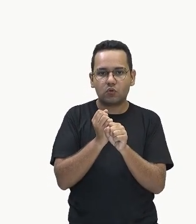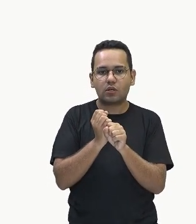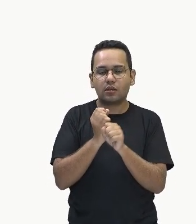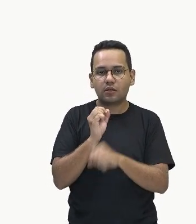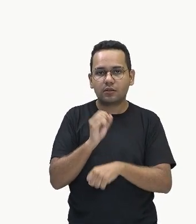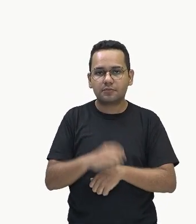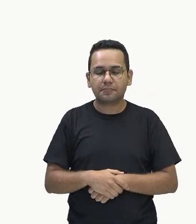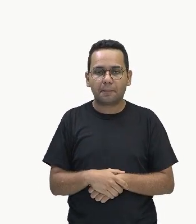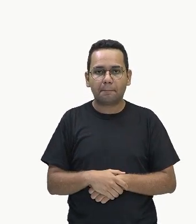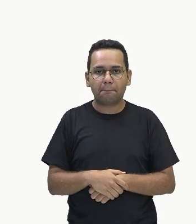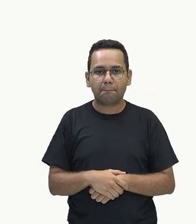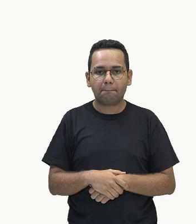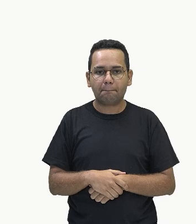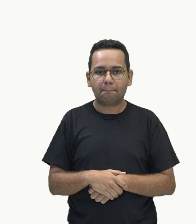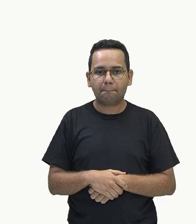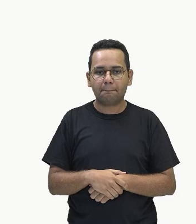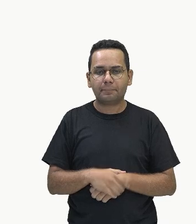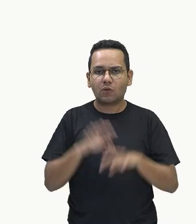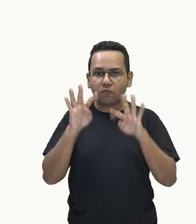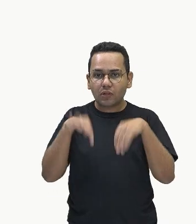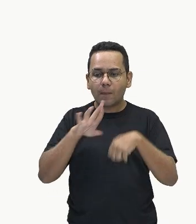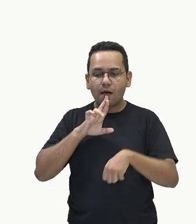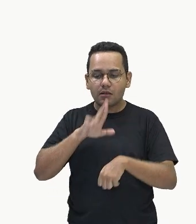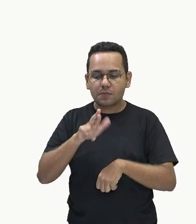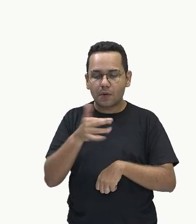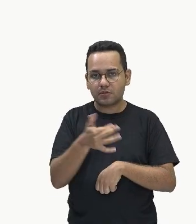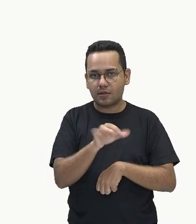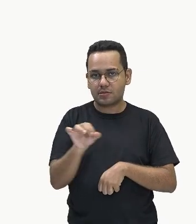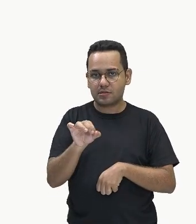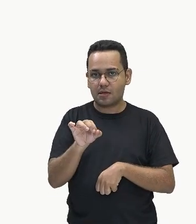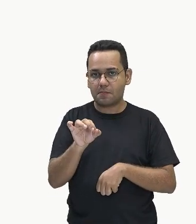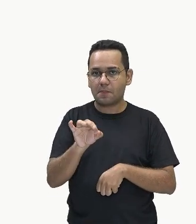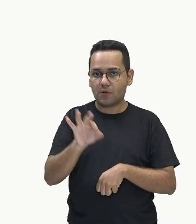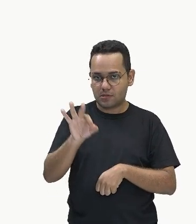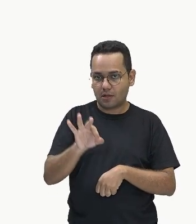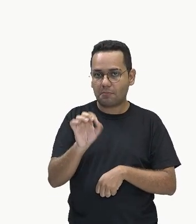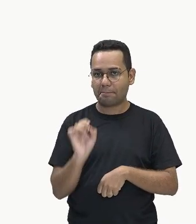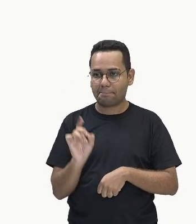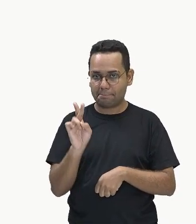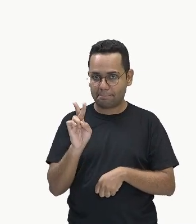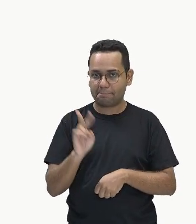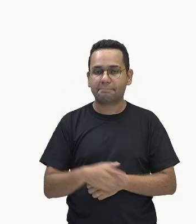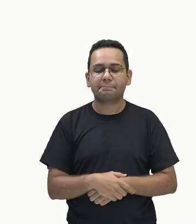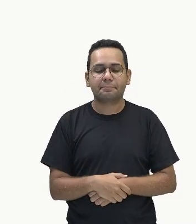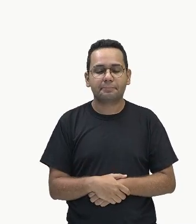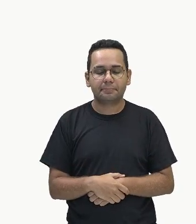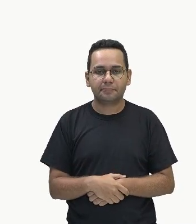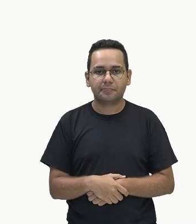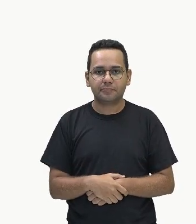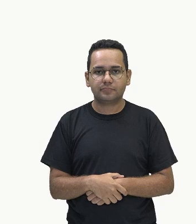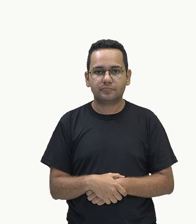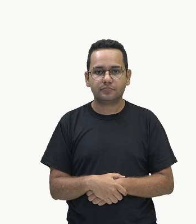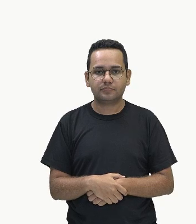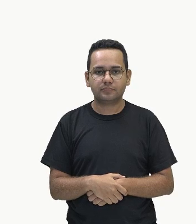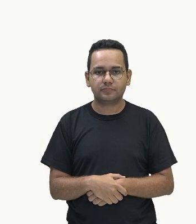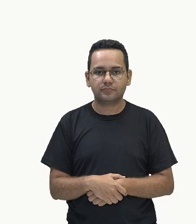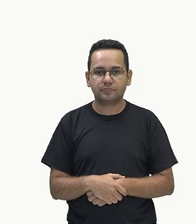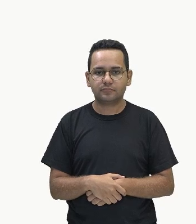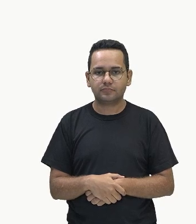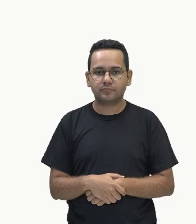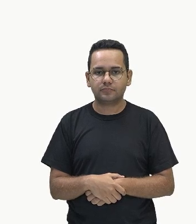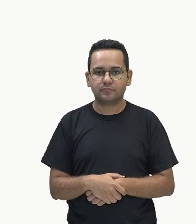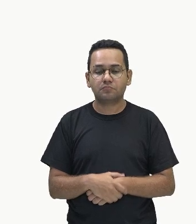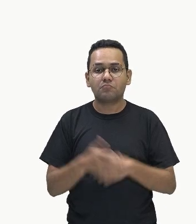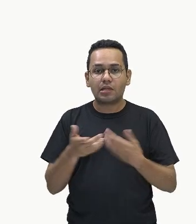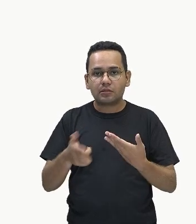no final das contas, ser igual a 100%, que 100% é o